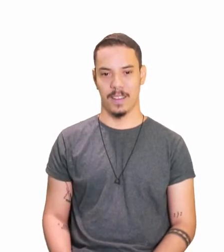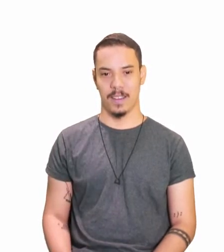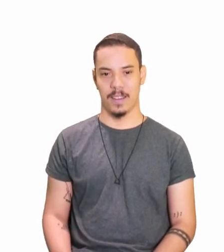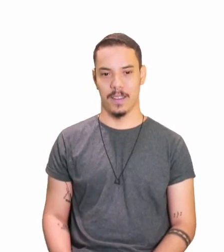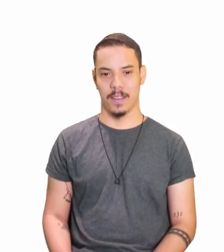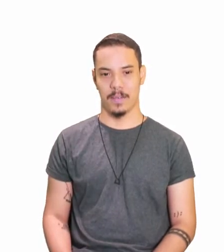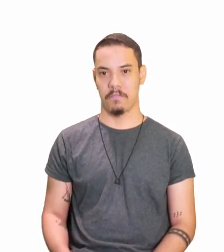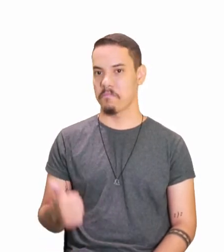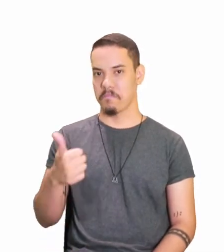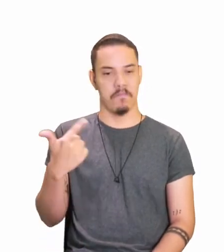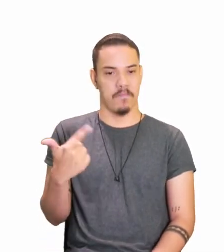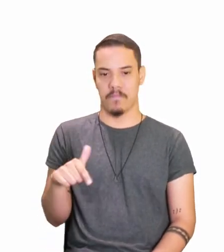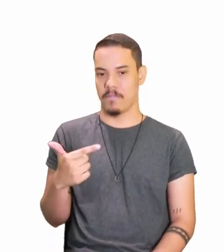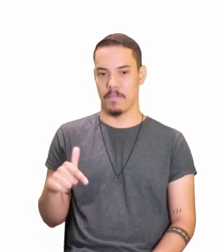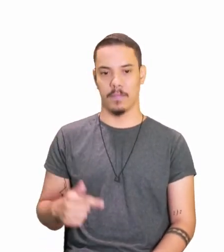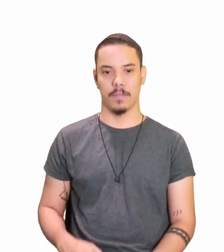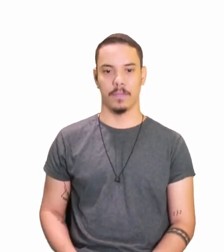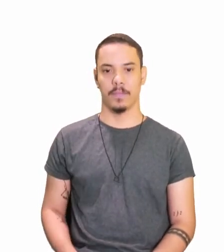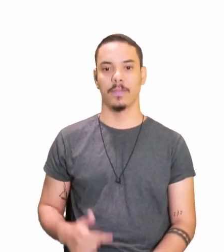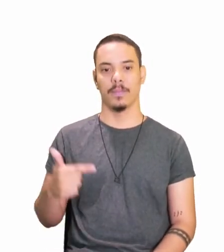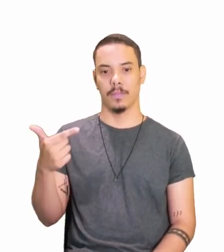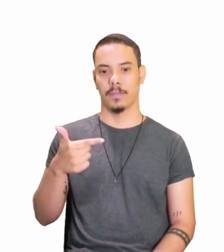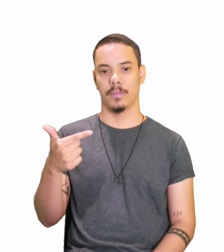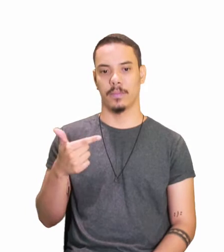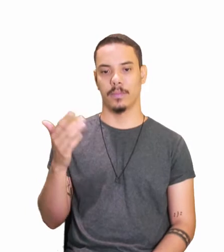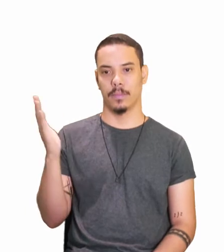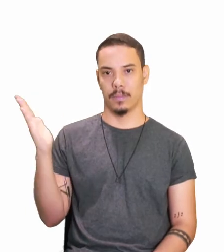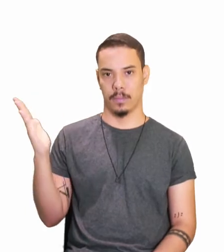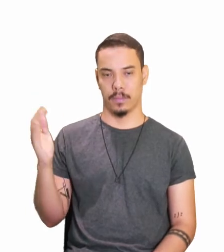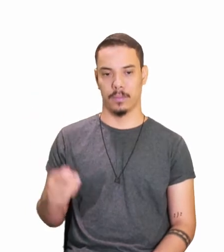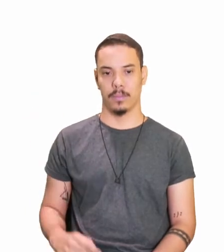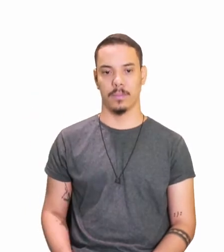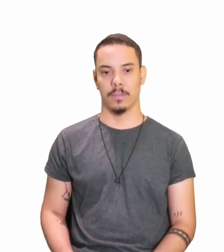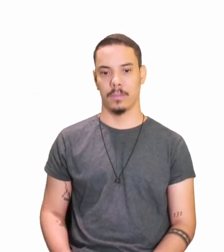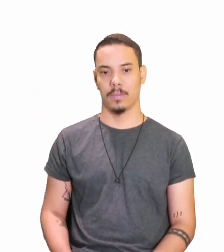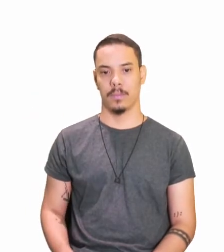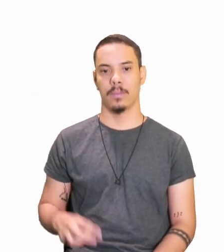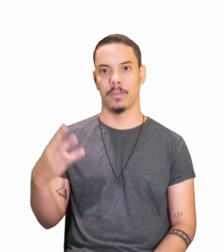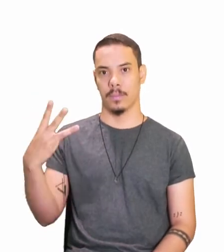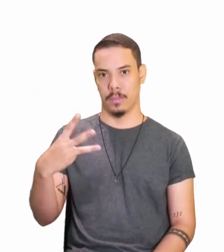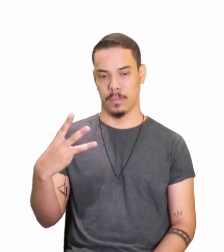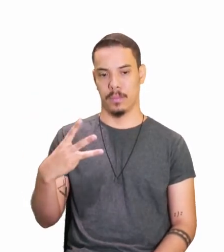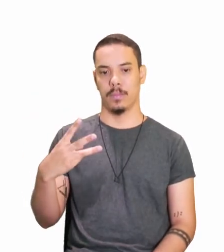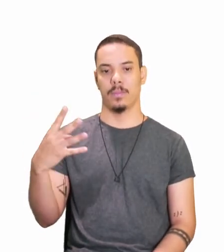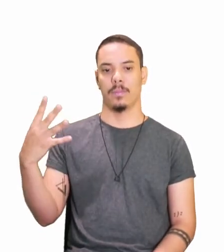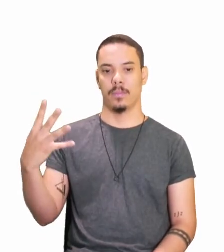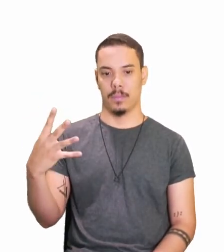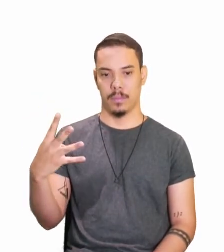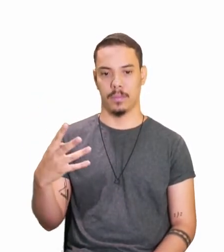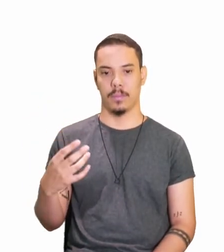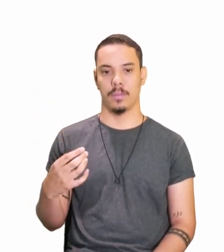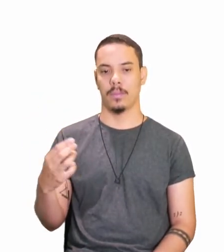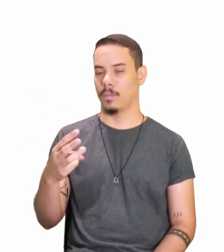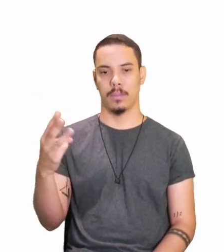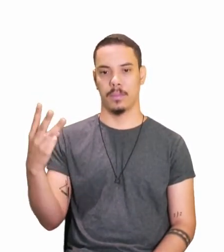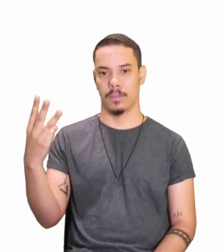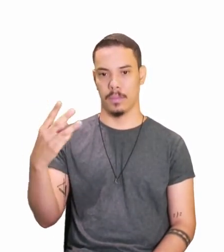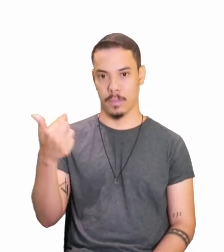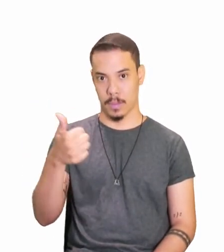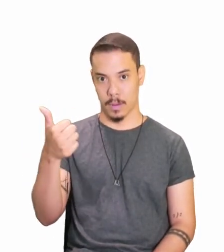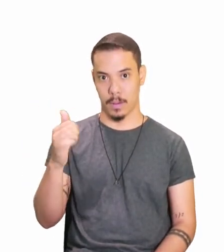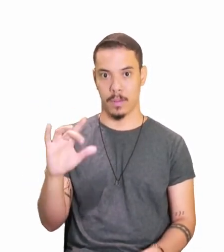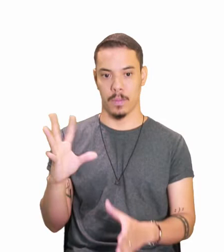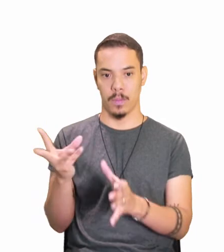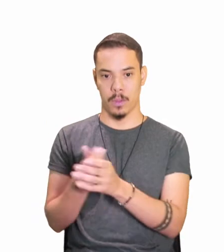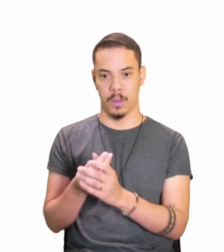não tem, a segunda, tu aboles, ele abole, nós abolimos,